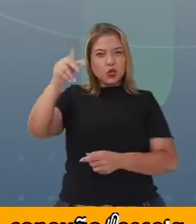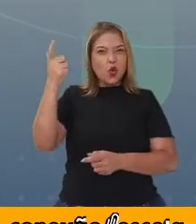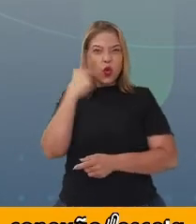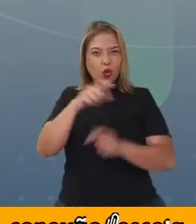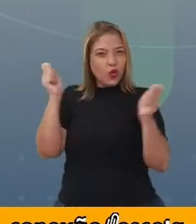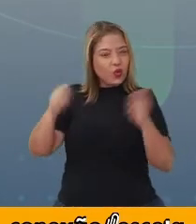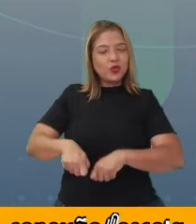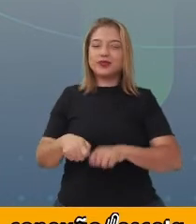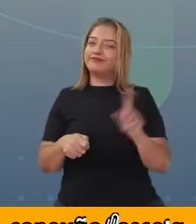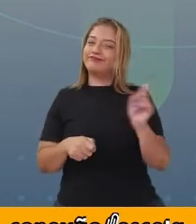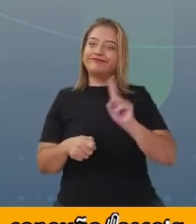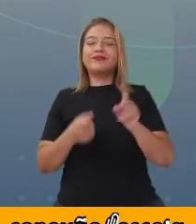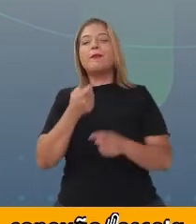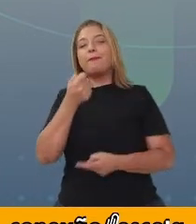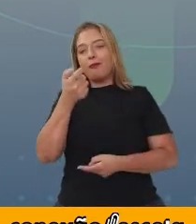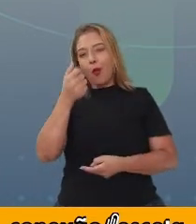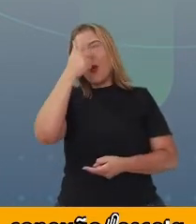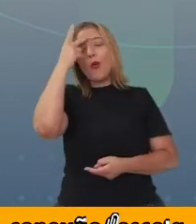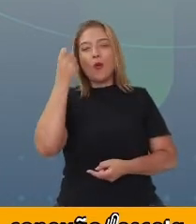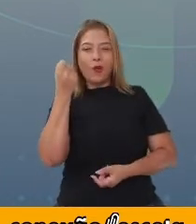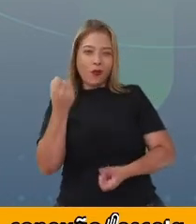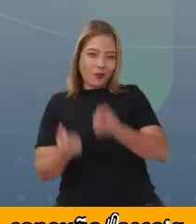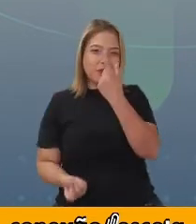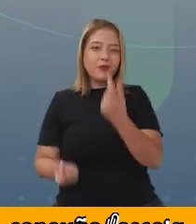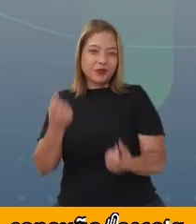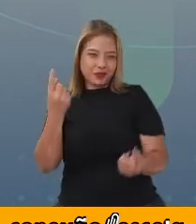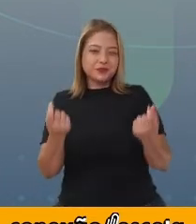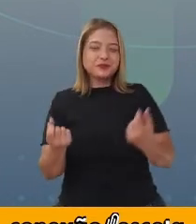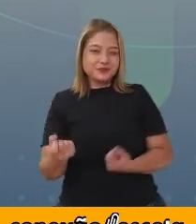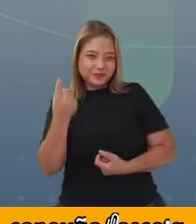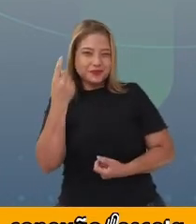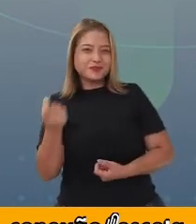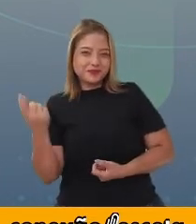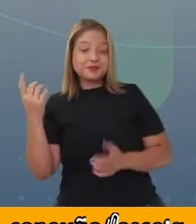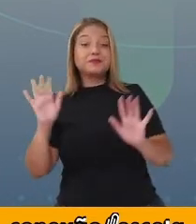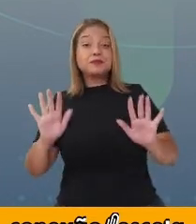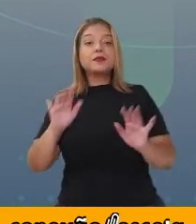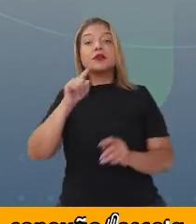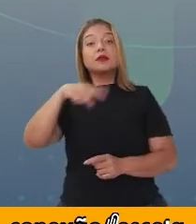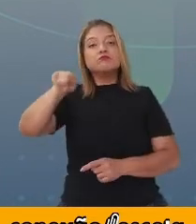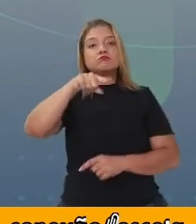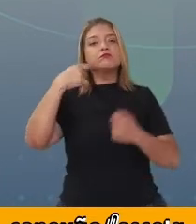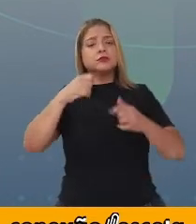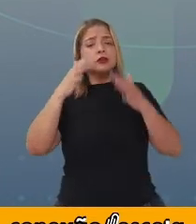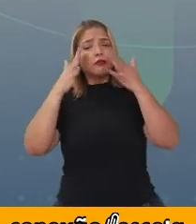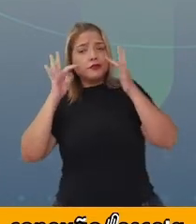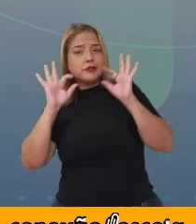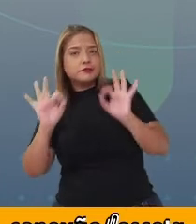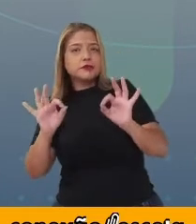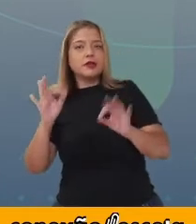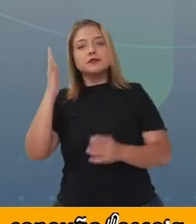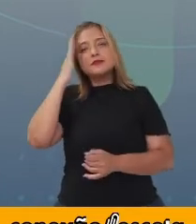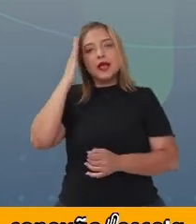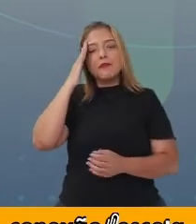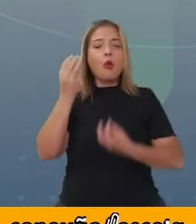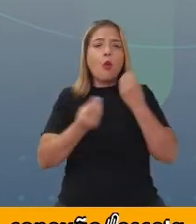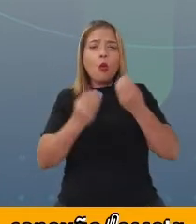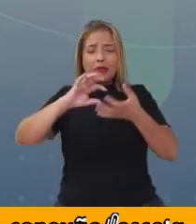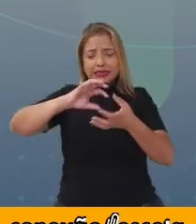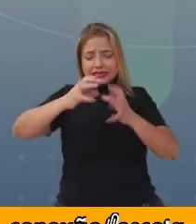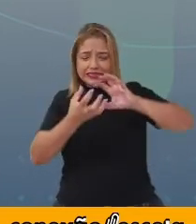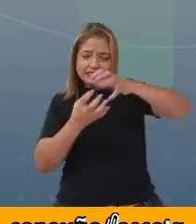mágico. Por quê? Porque você tem que ter muita concentração para conseguir colocar as cores no lugar